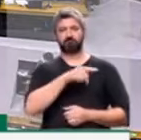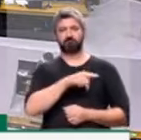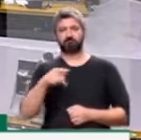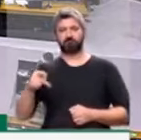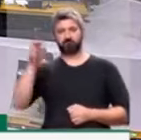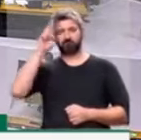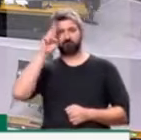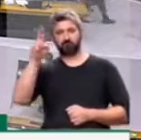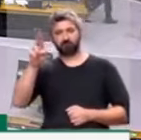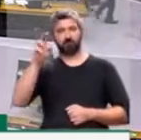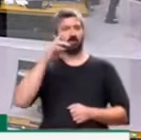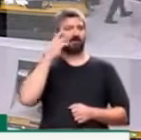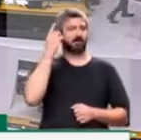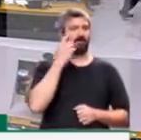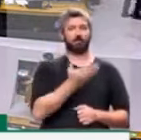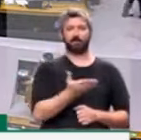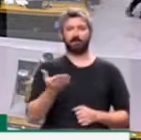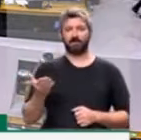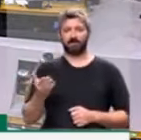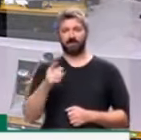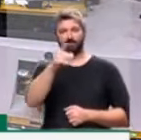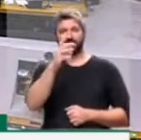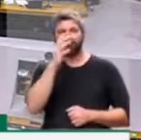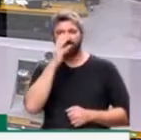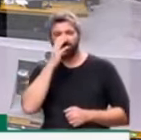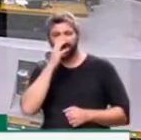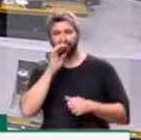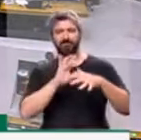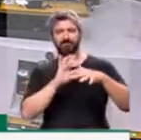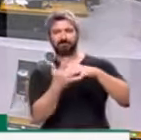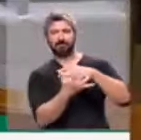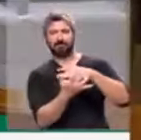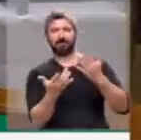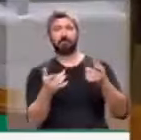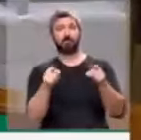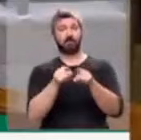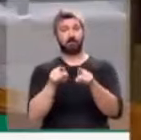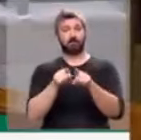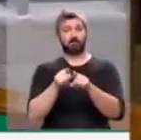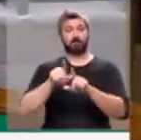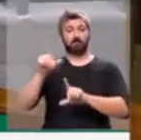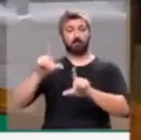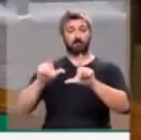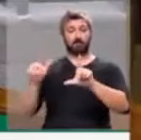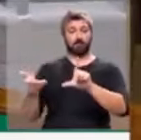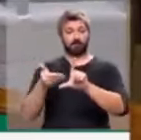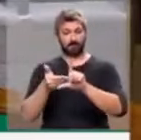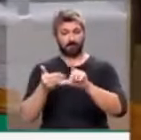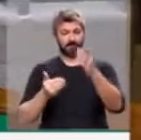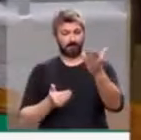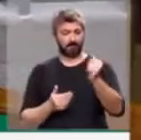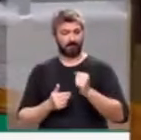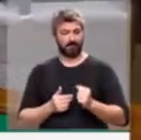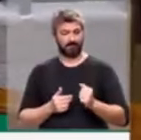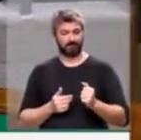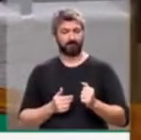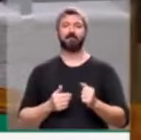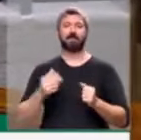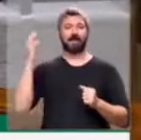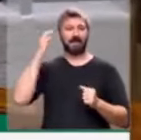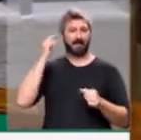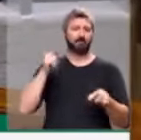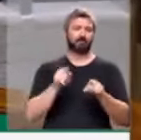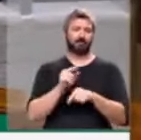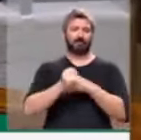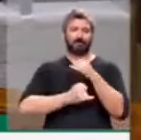Senhoras senhores deputados, deputadas, quem nos acompanha pelas redes sociais e também quem nos acompanha pela TV Câmara, pela Rádio